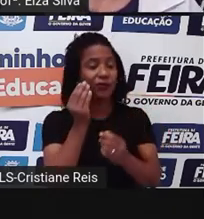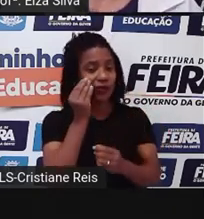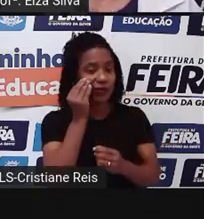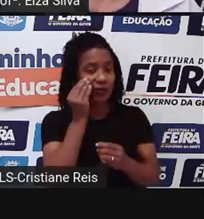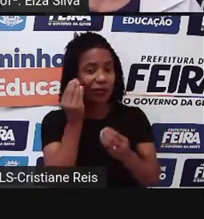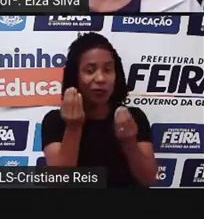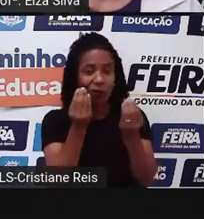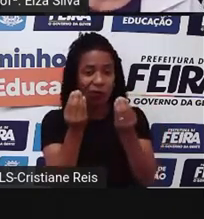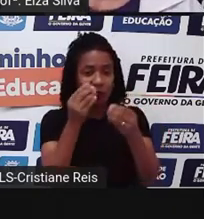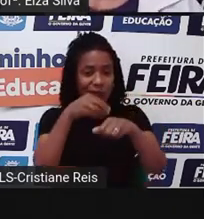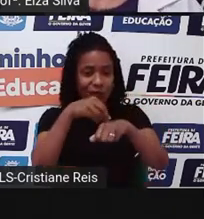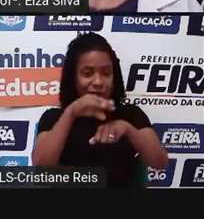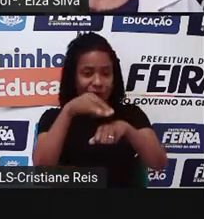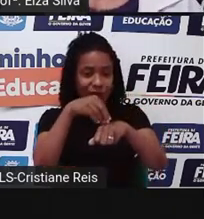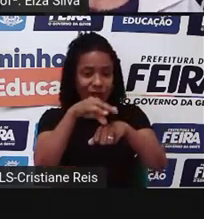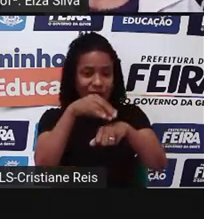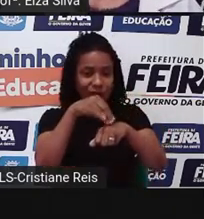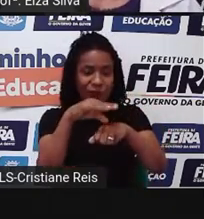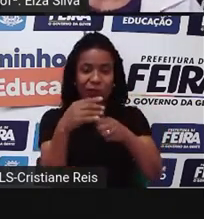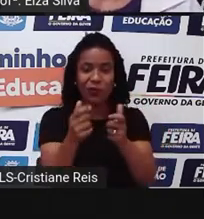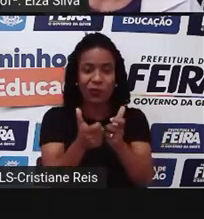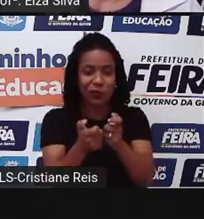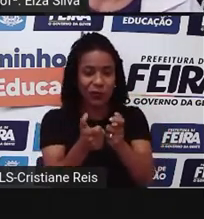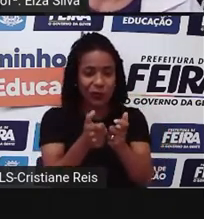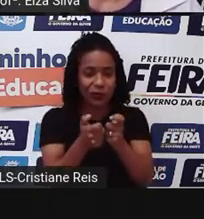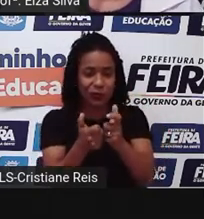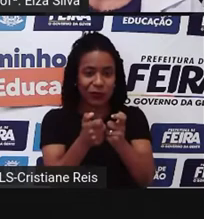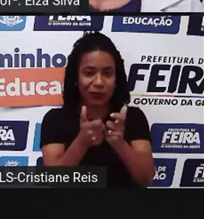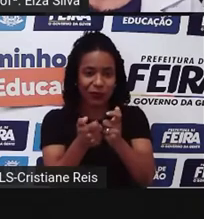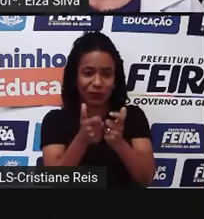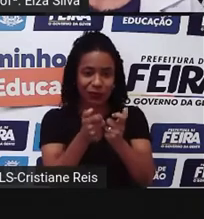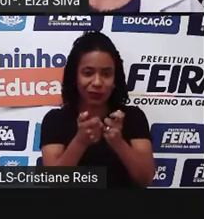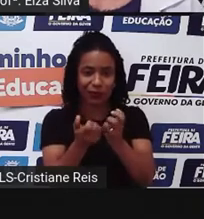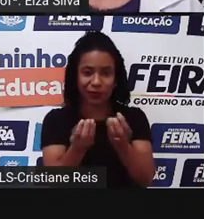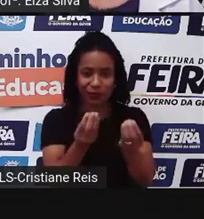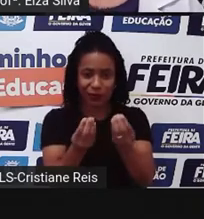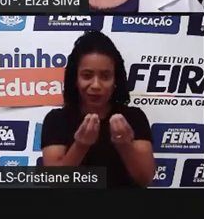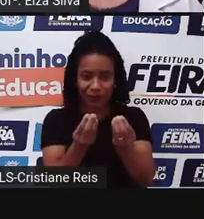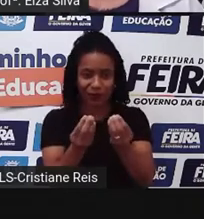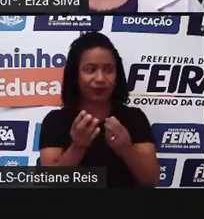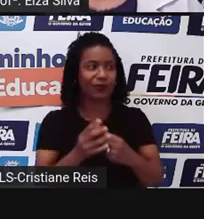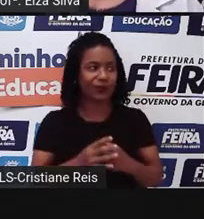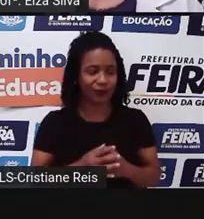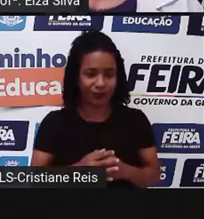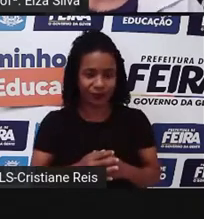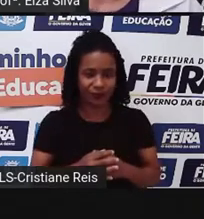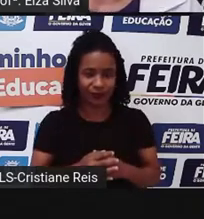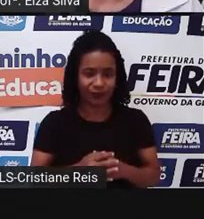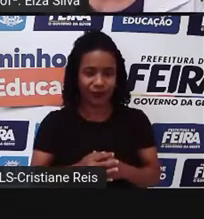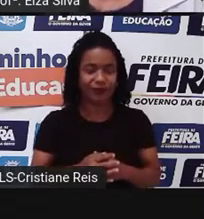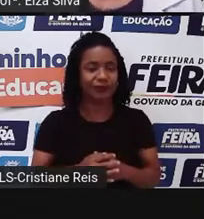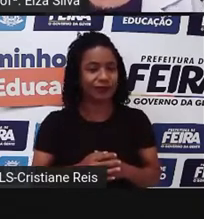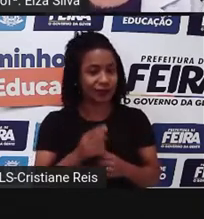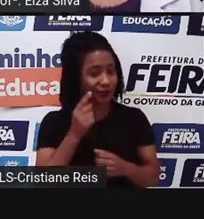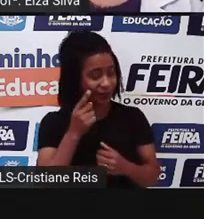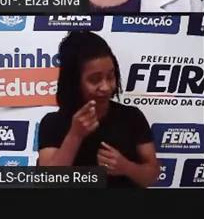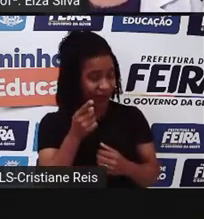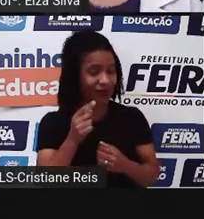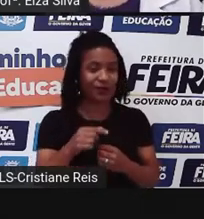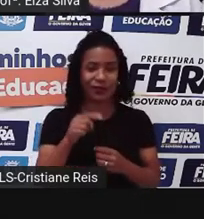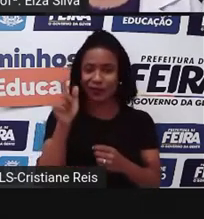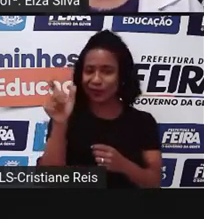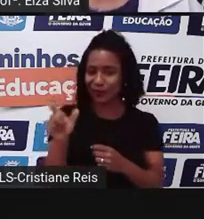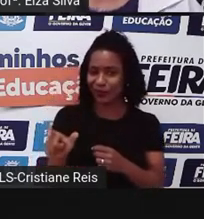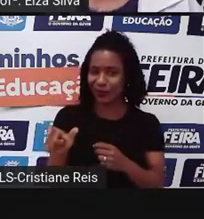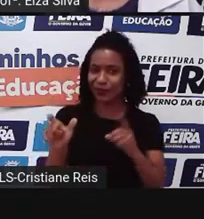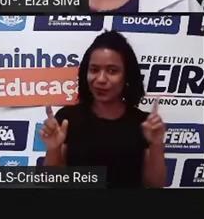orientações em relação ao jogo. Então, inicialmente, eles dão as boas-vindas, né? E